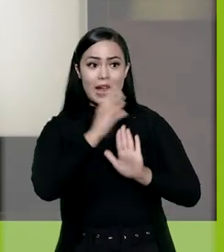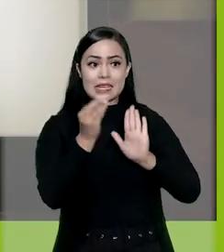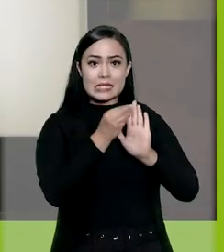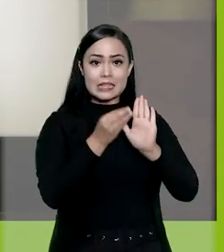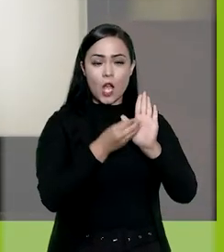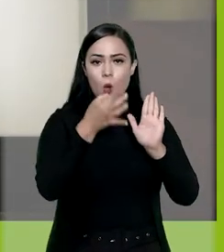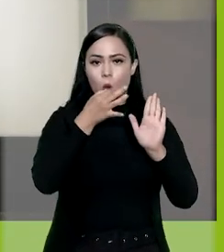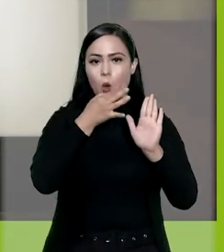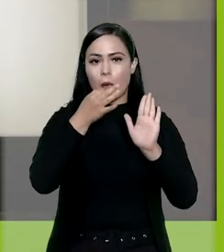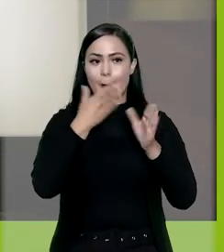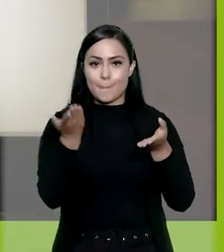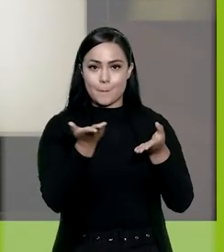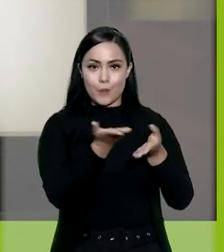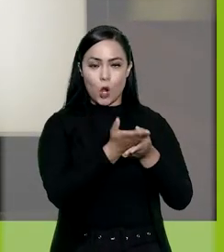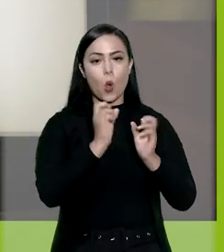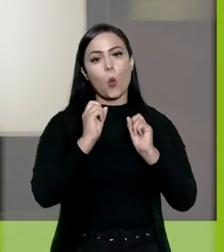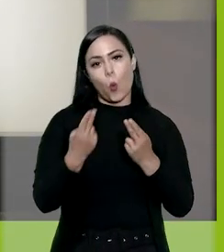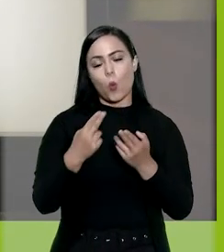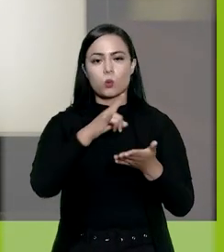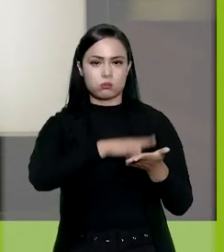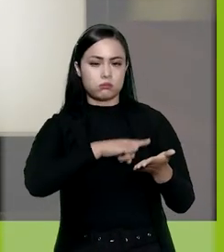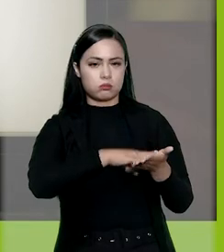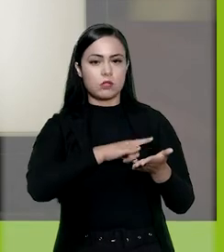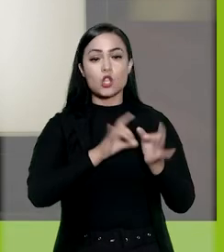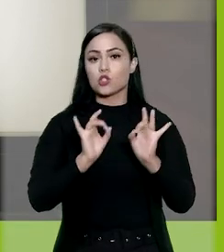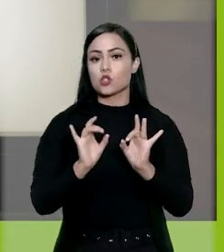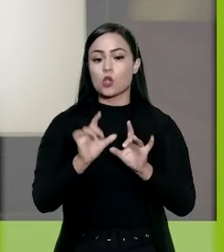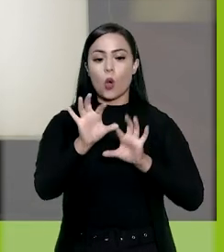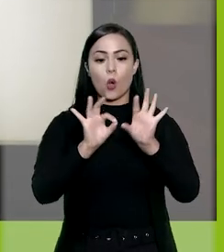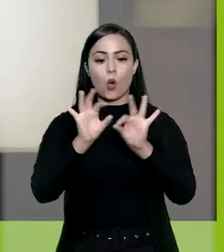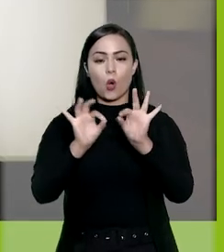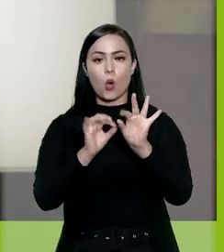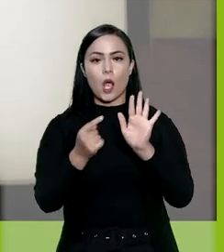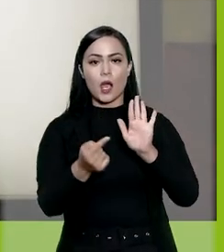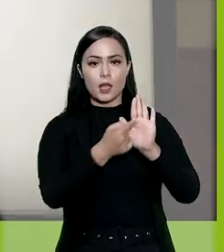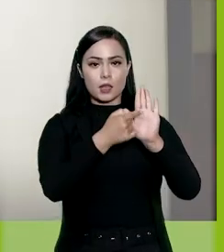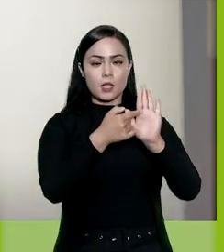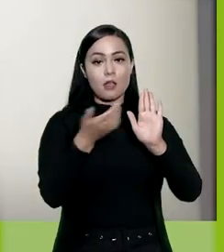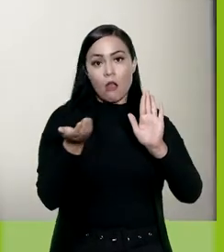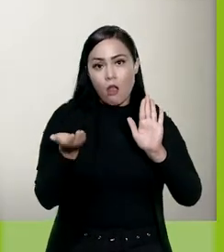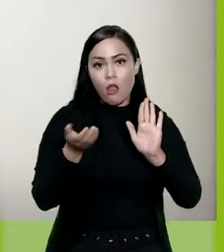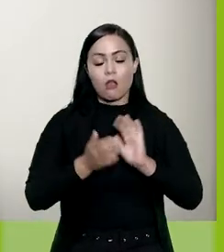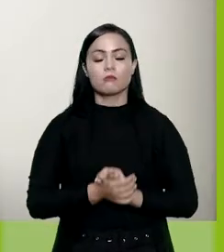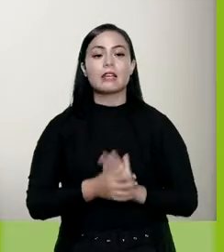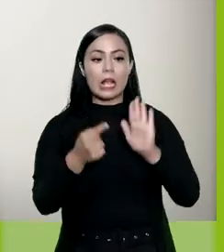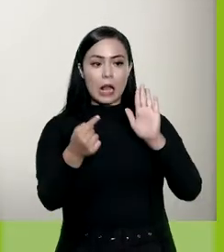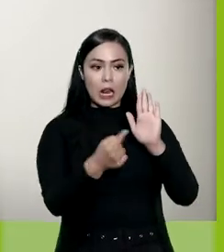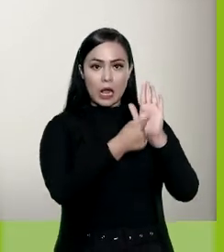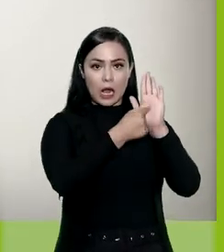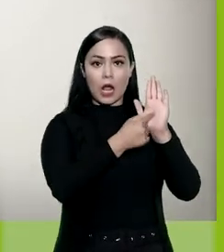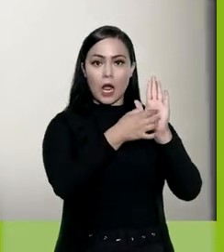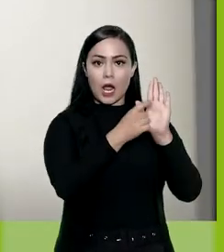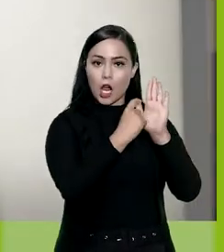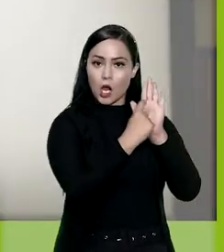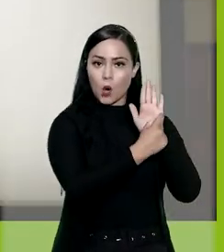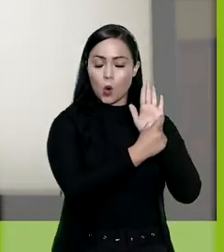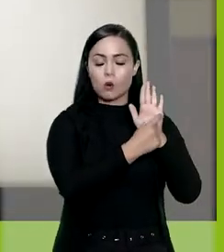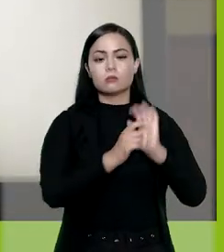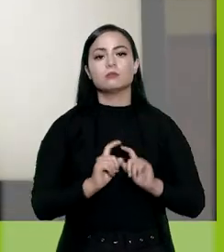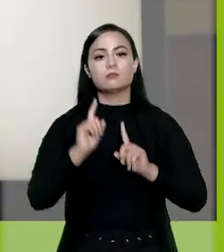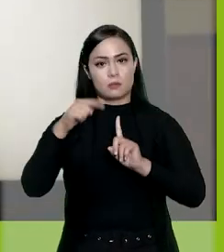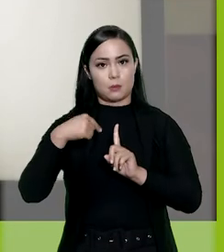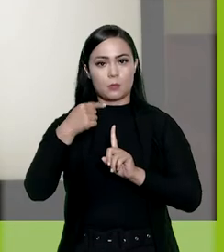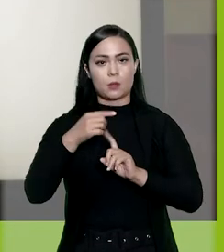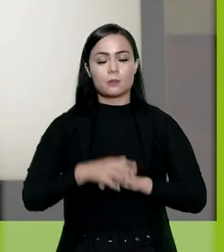Para acrescentar comentários a um processo ou documento, basta selecionar o item desejado e clicar neste